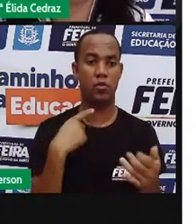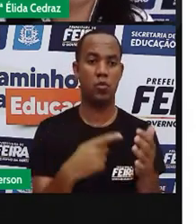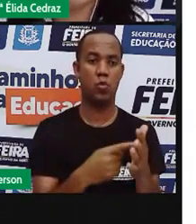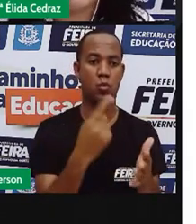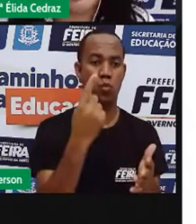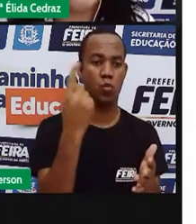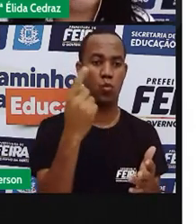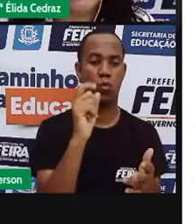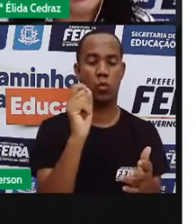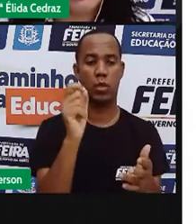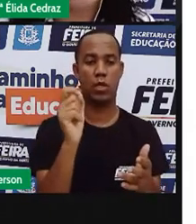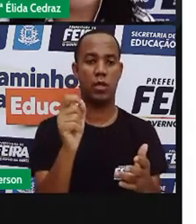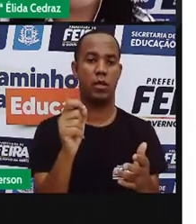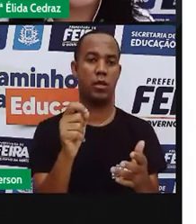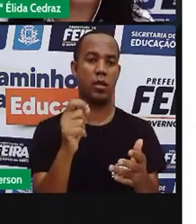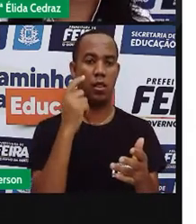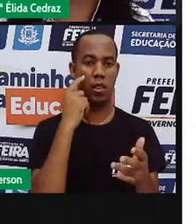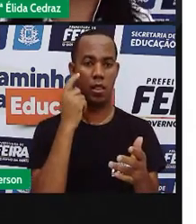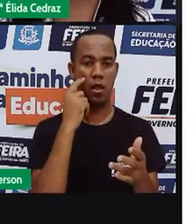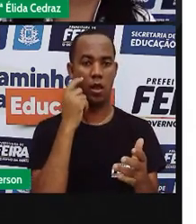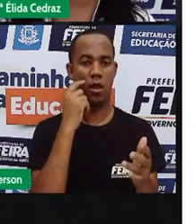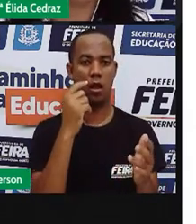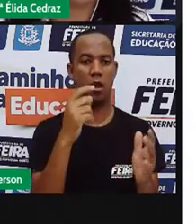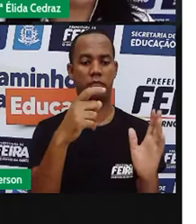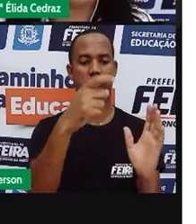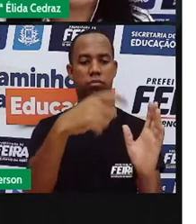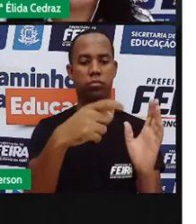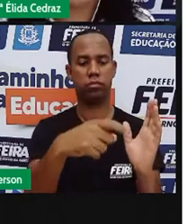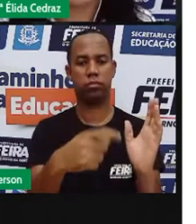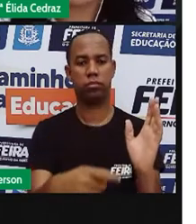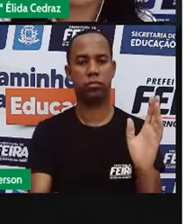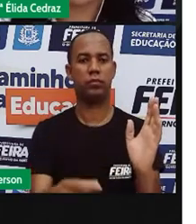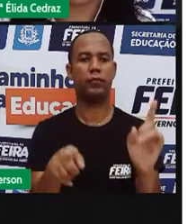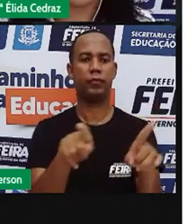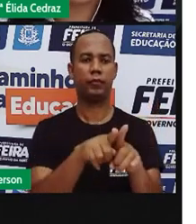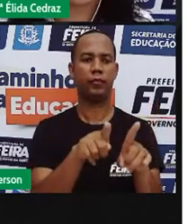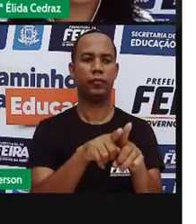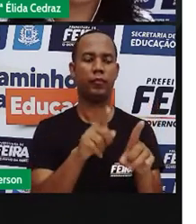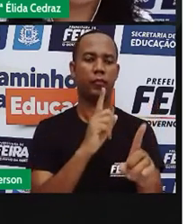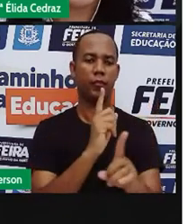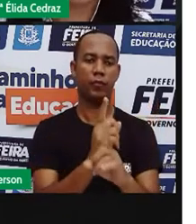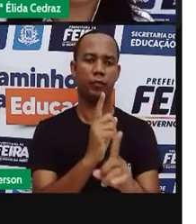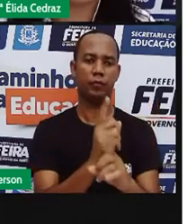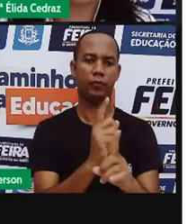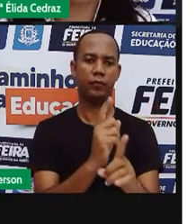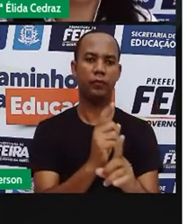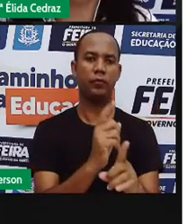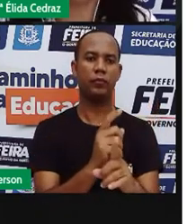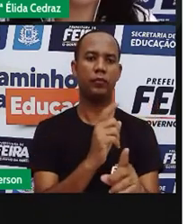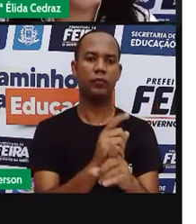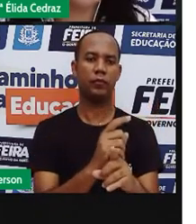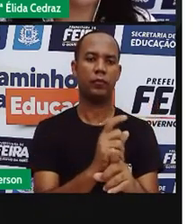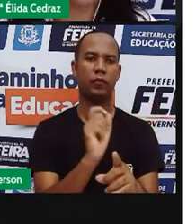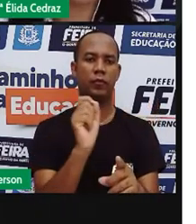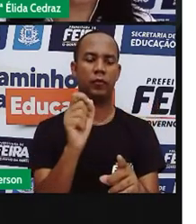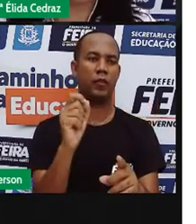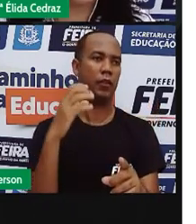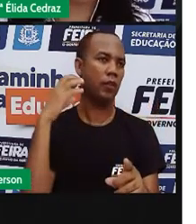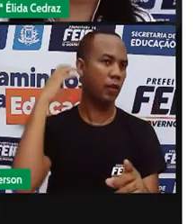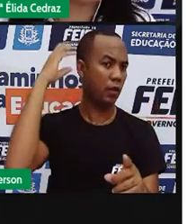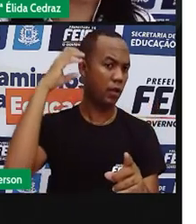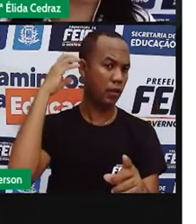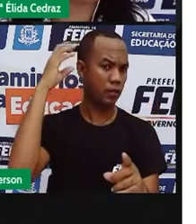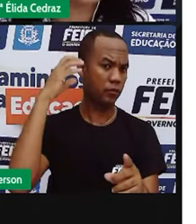somente para os classificados. Também podemos encontrar os classificados nos rádios,